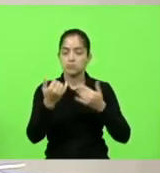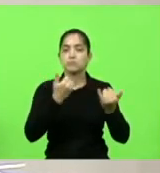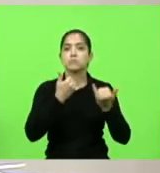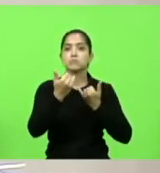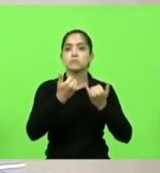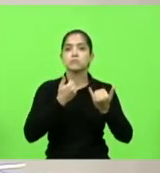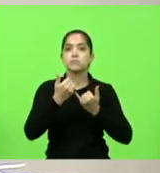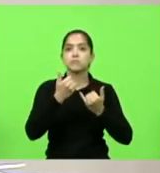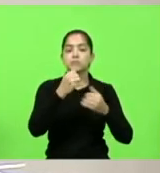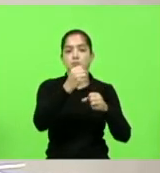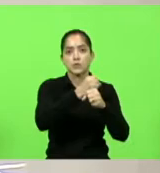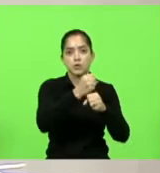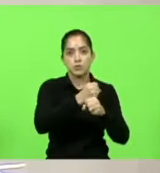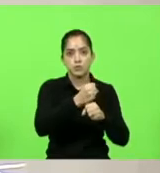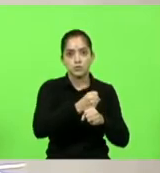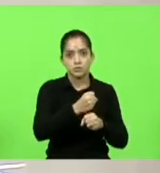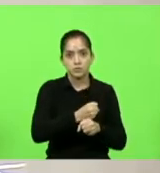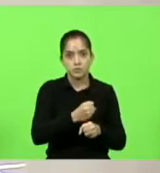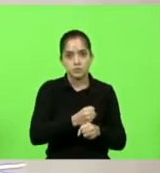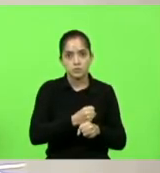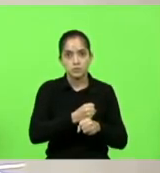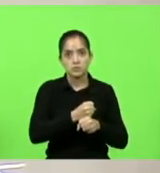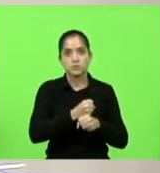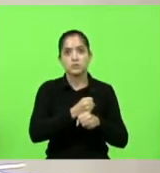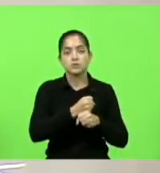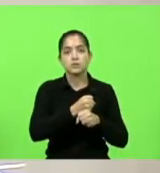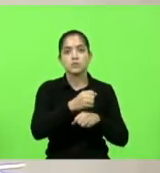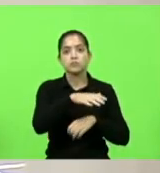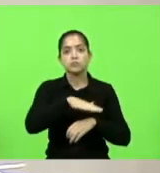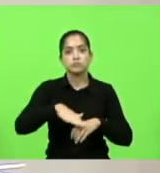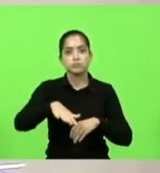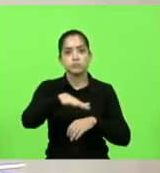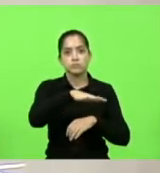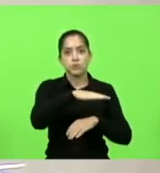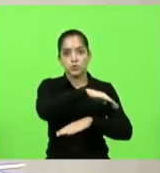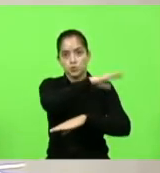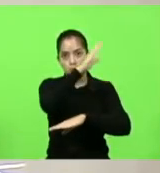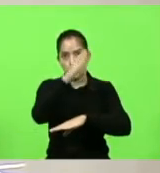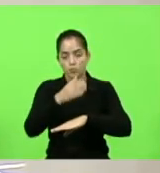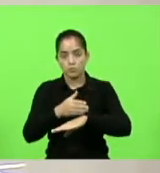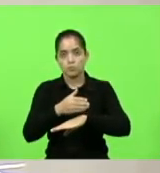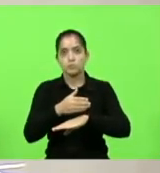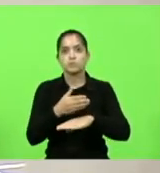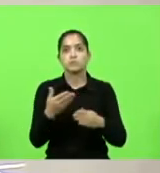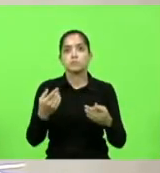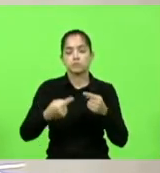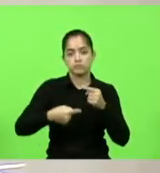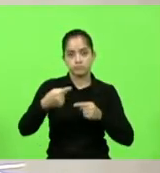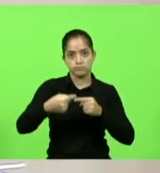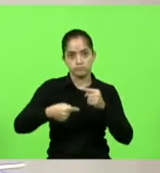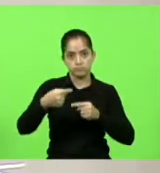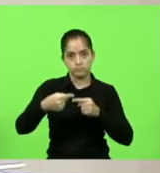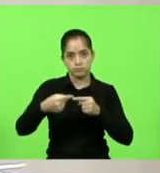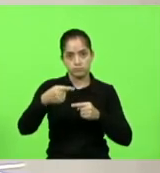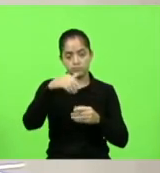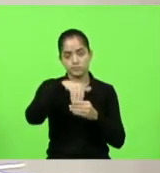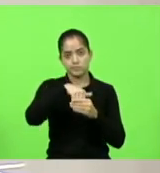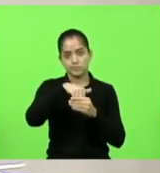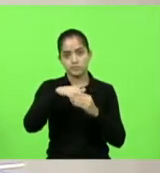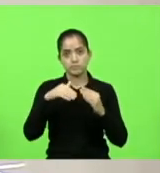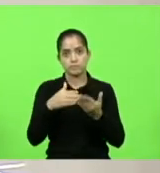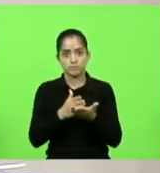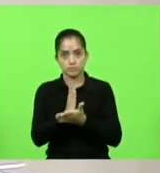construção de um parque no Morro dos Conventos. Em discussão? Em votação?